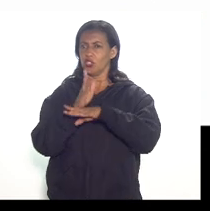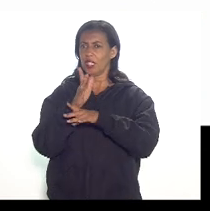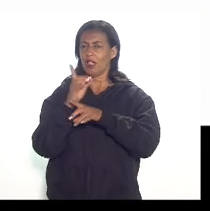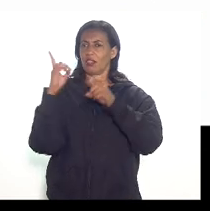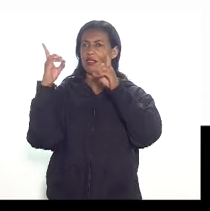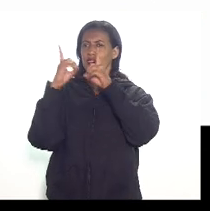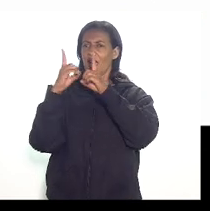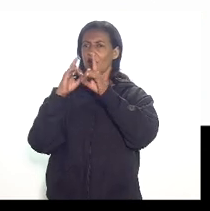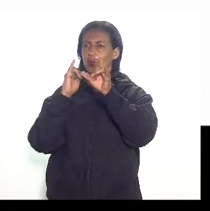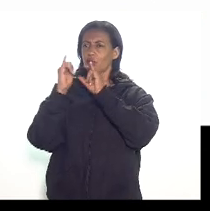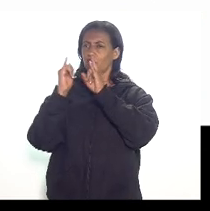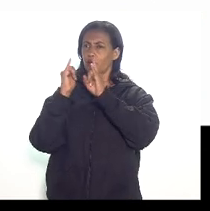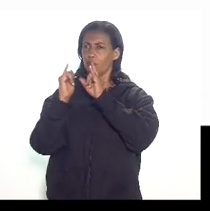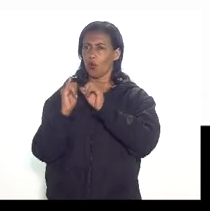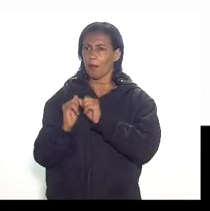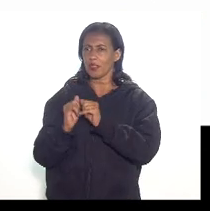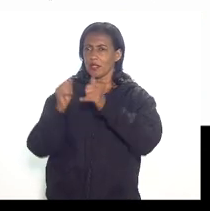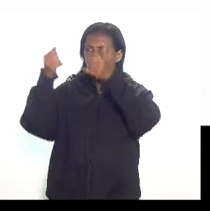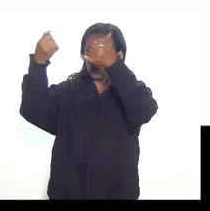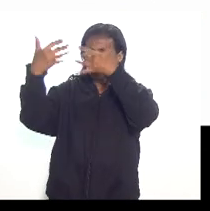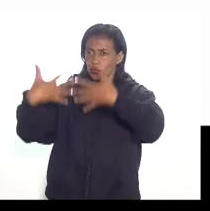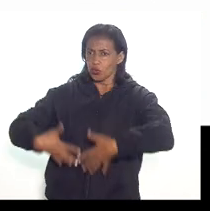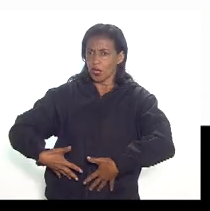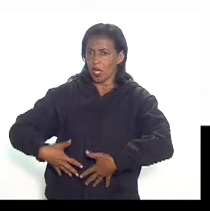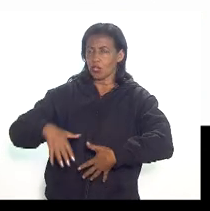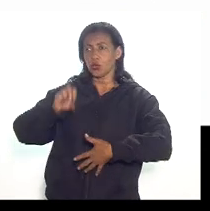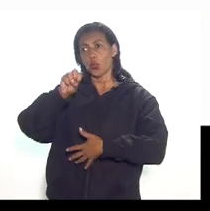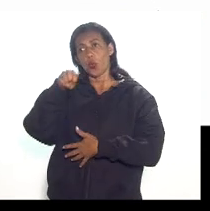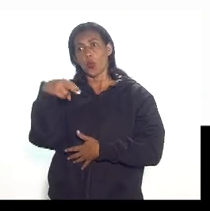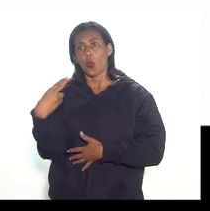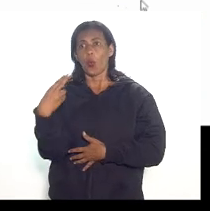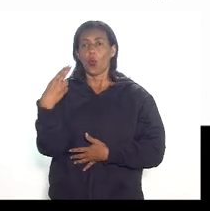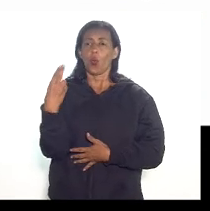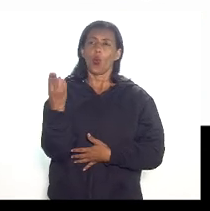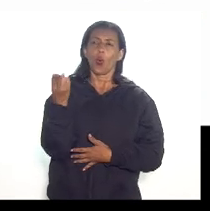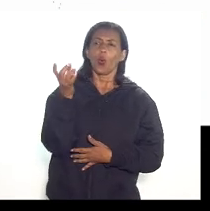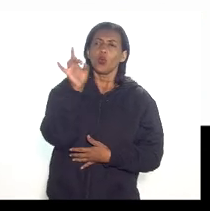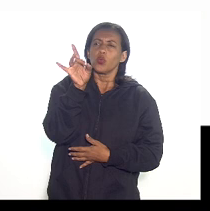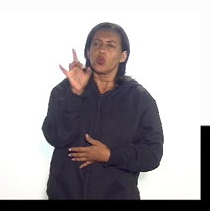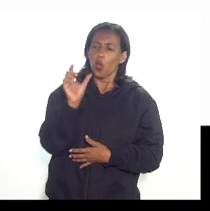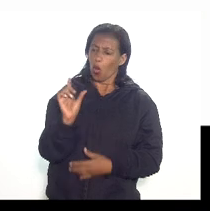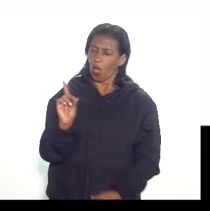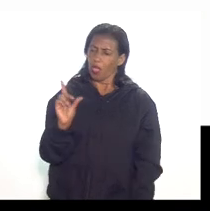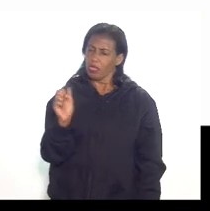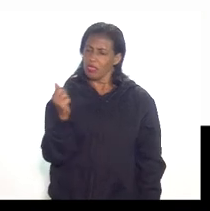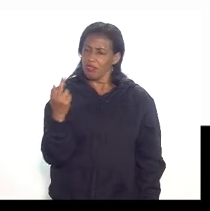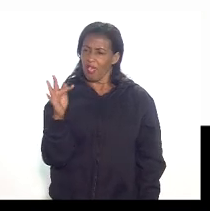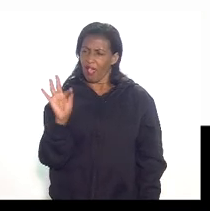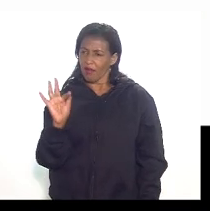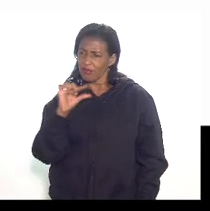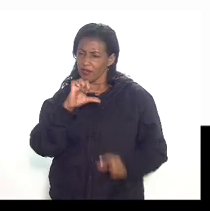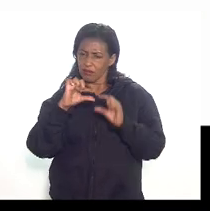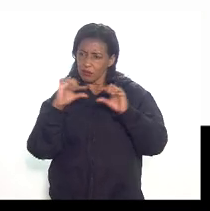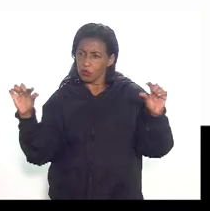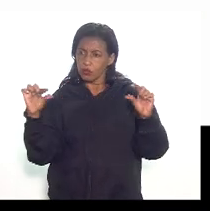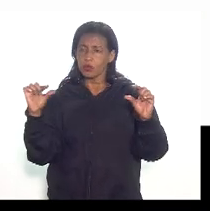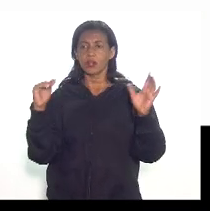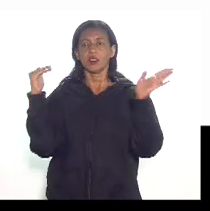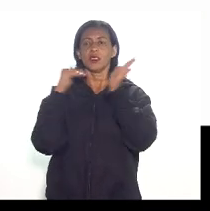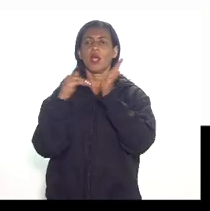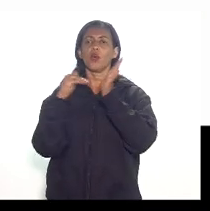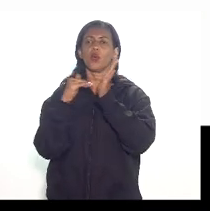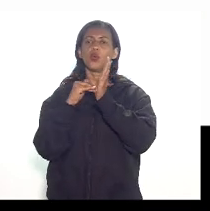detalhados dos gastos deduzidos ou apenas esses dados consolidados no DAP e por fim a última pergunta a